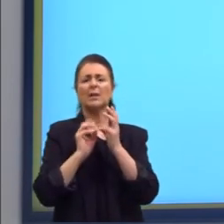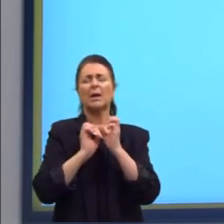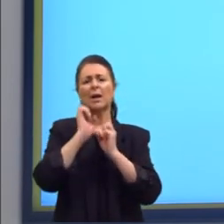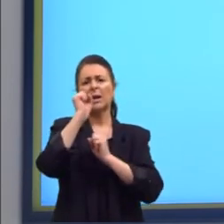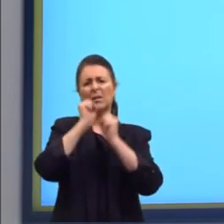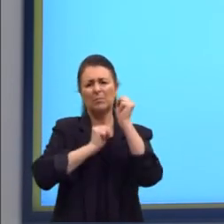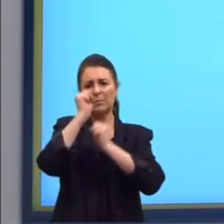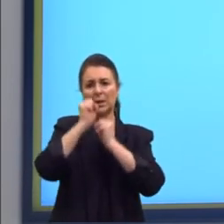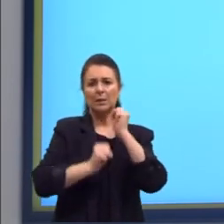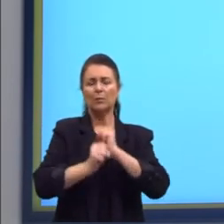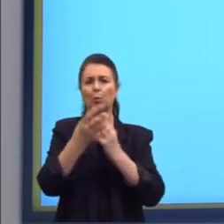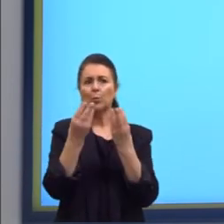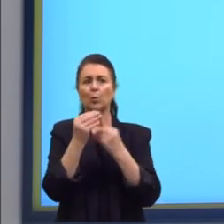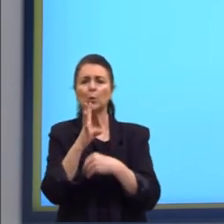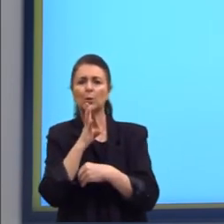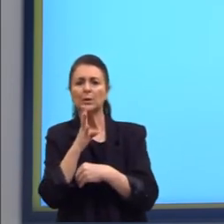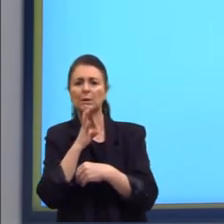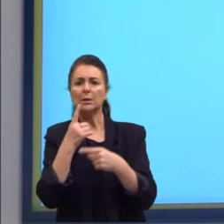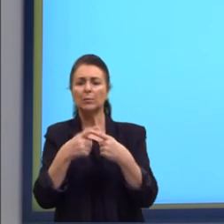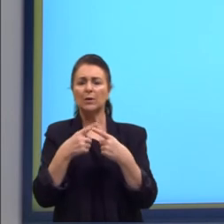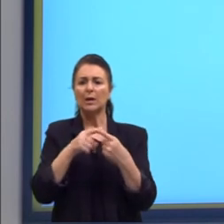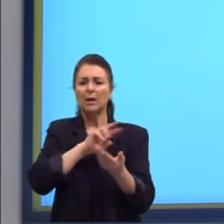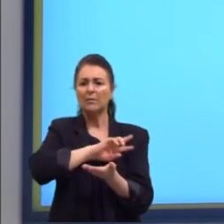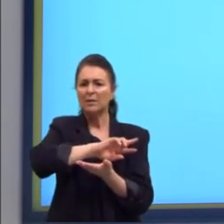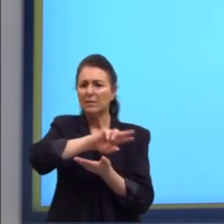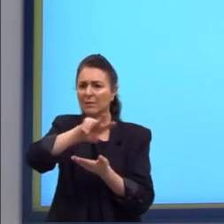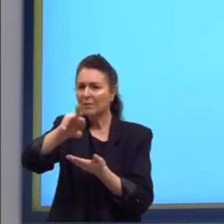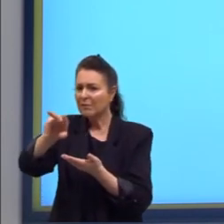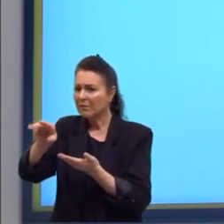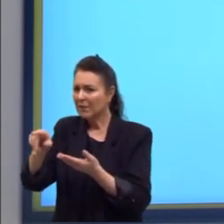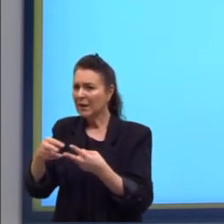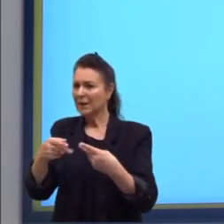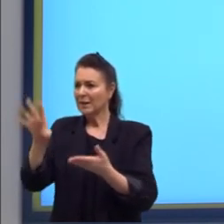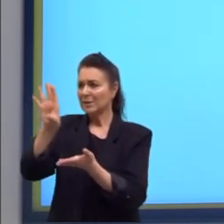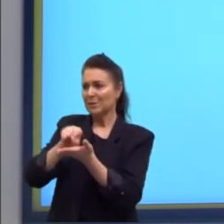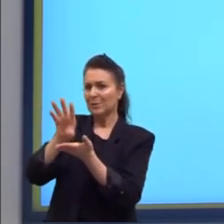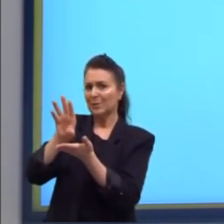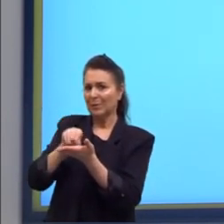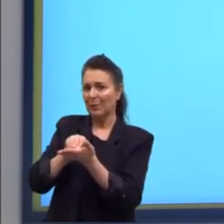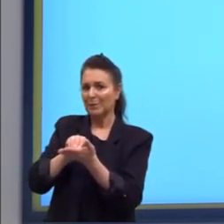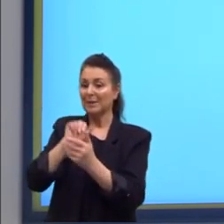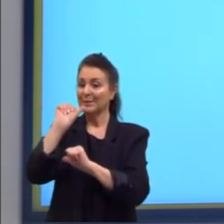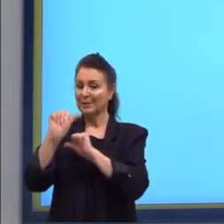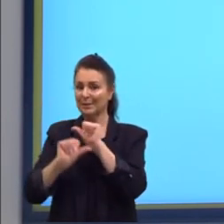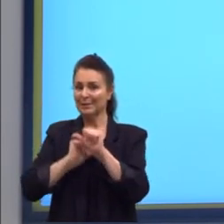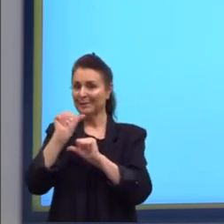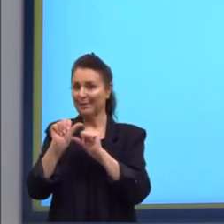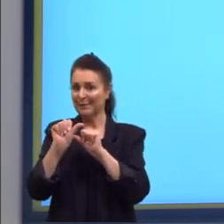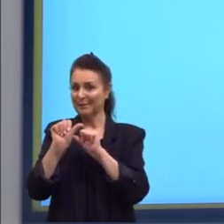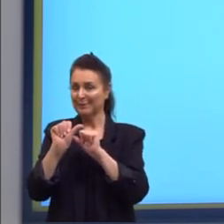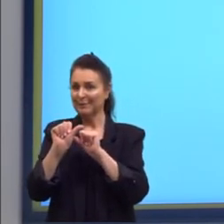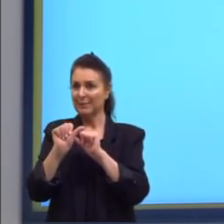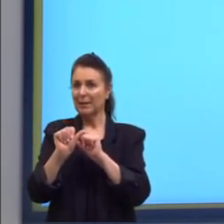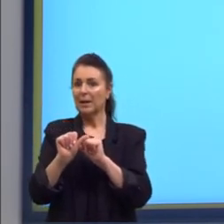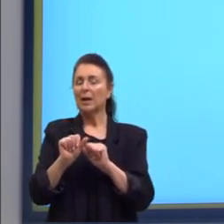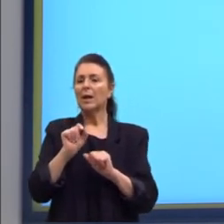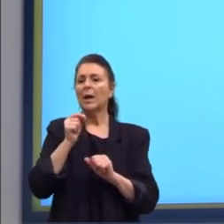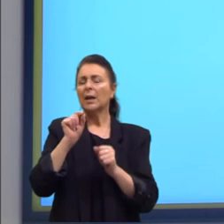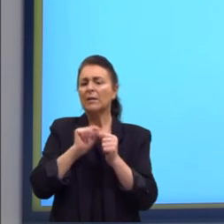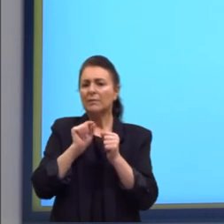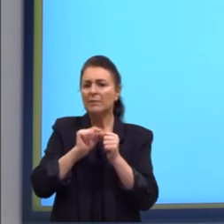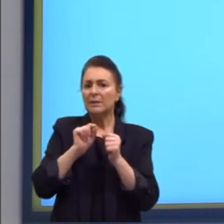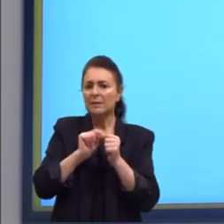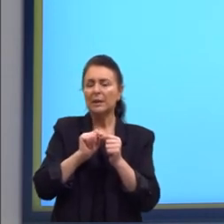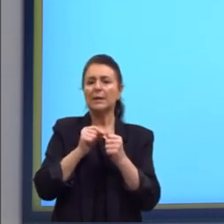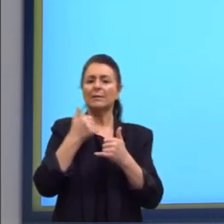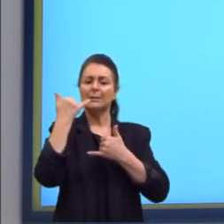porque ela fazia várias dessas referências. Várias mesmo. Ela ia fazendo